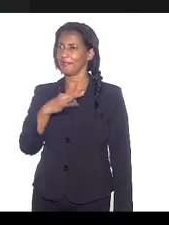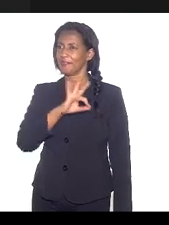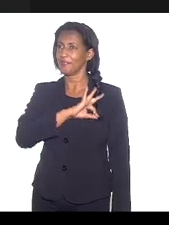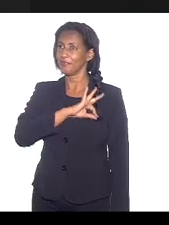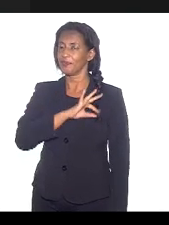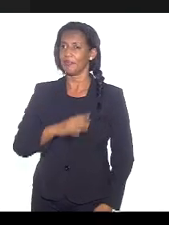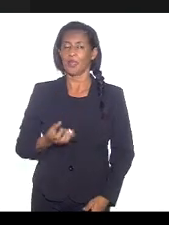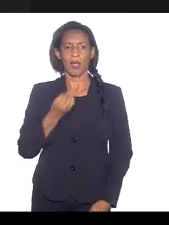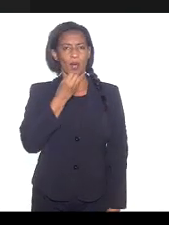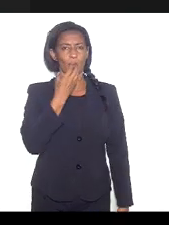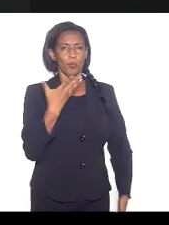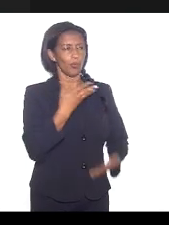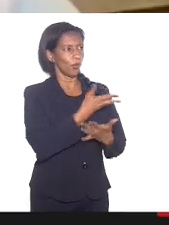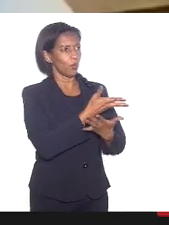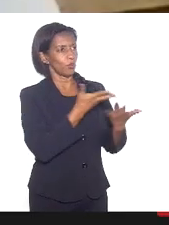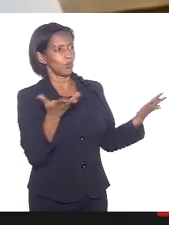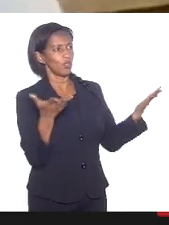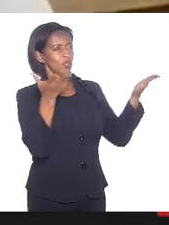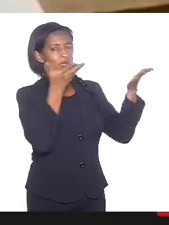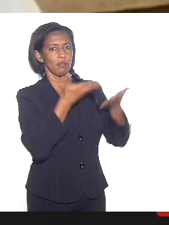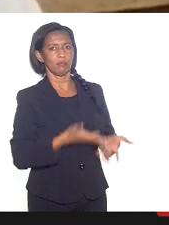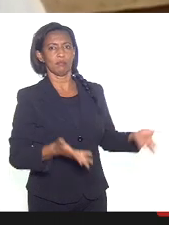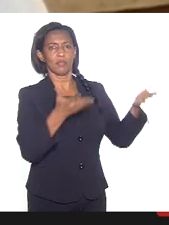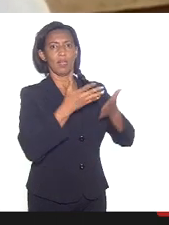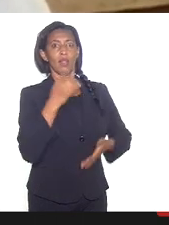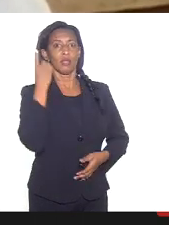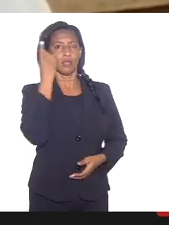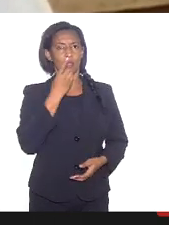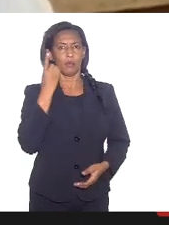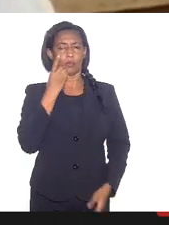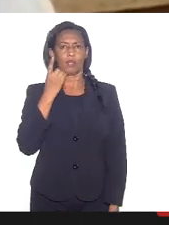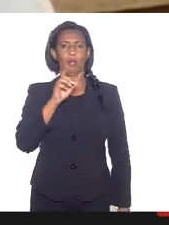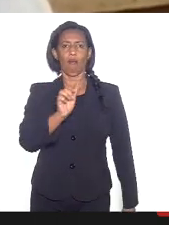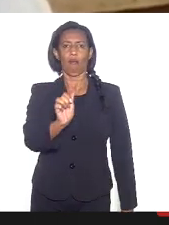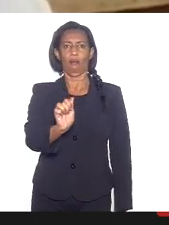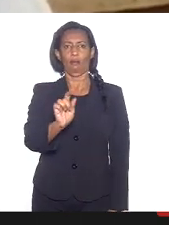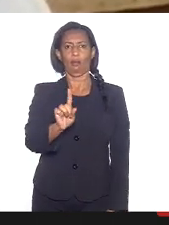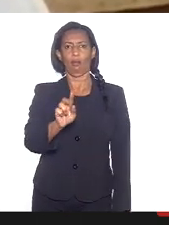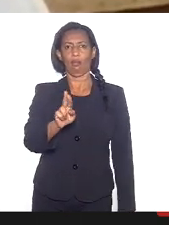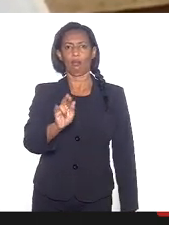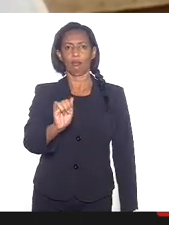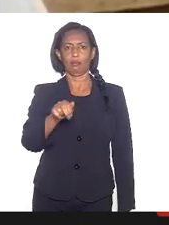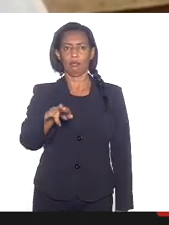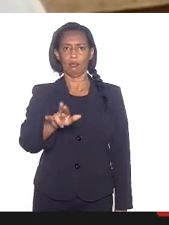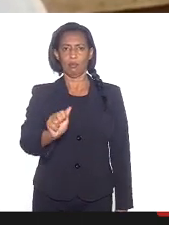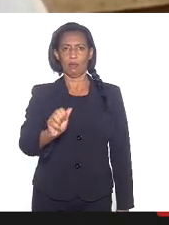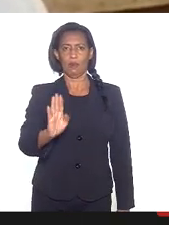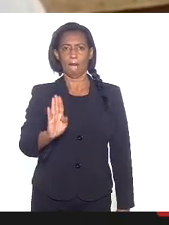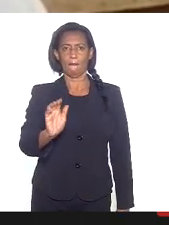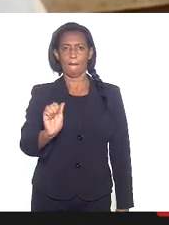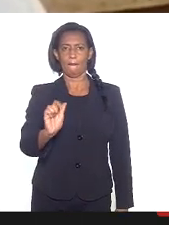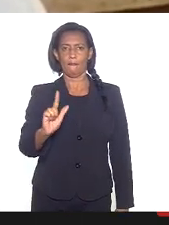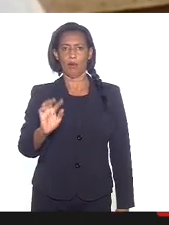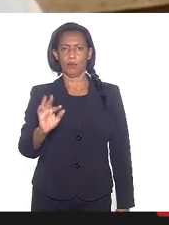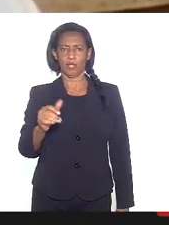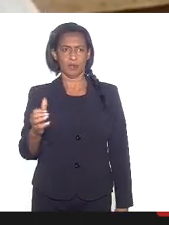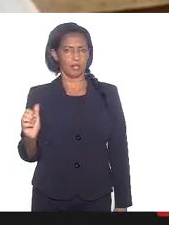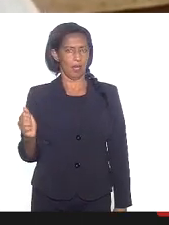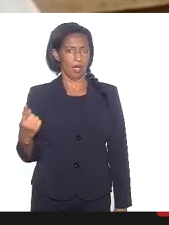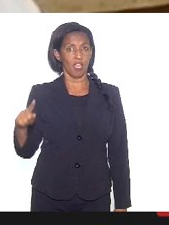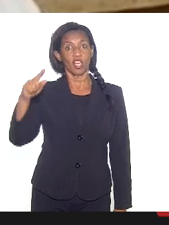Bom dia à deputada Adriana Baltazar. Um prazer grande. Tia Ju,